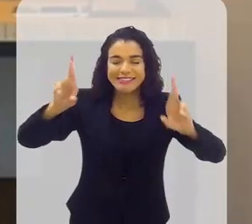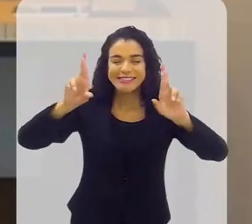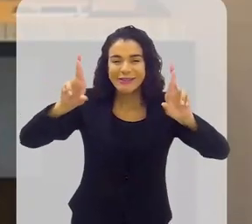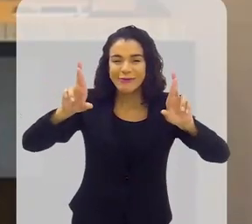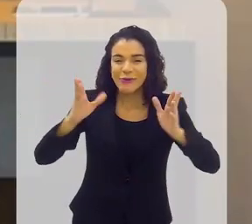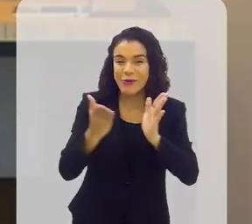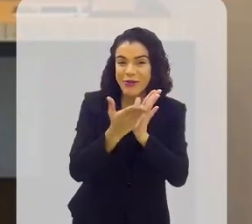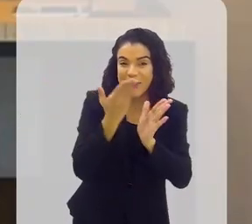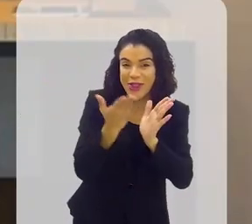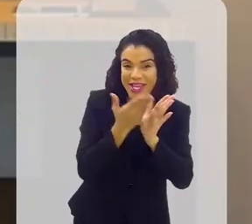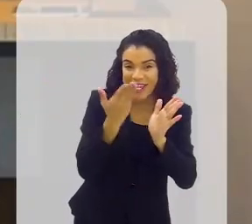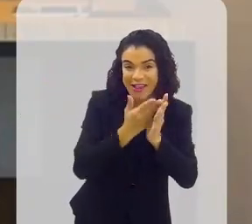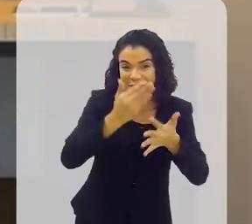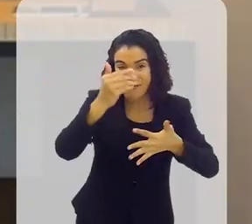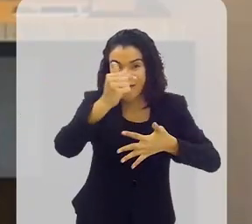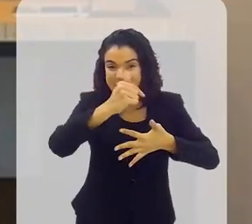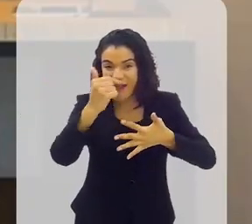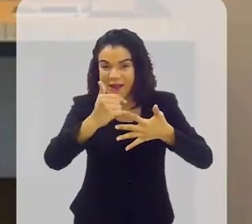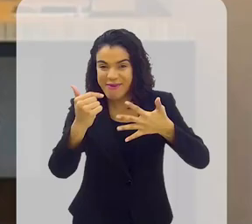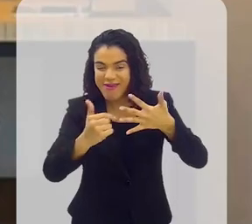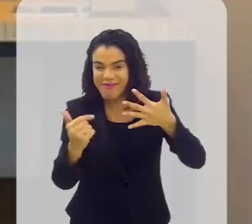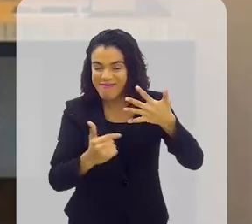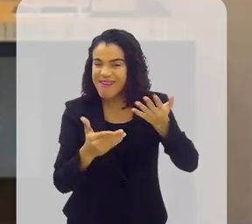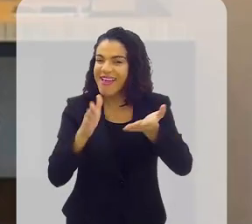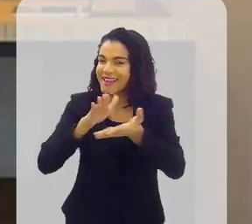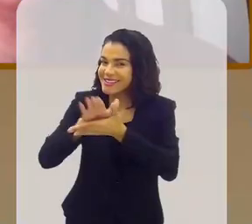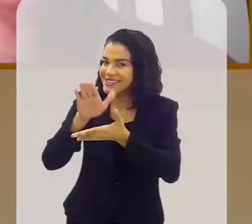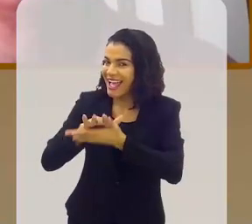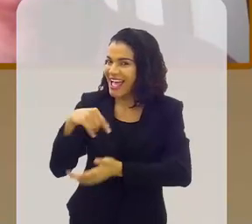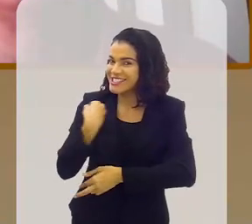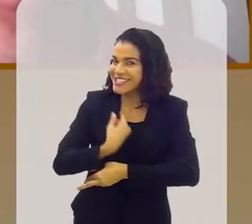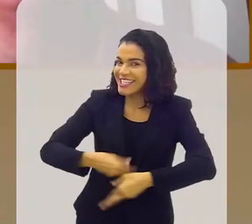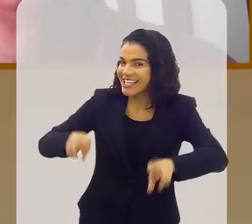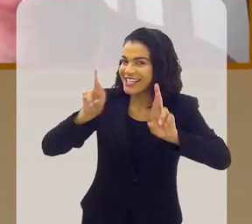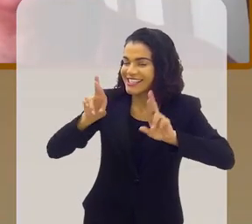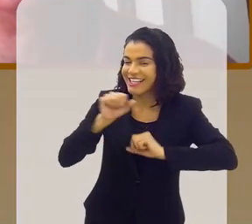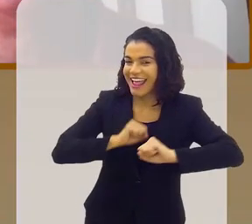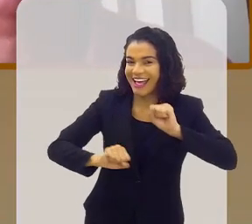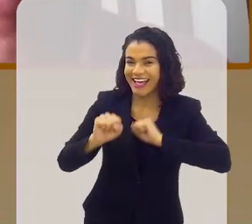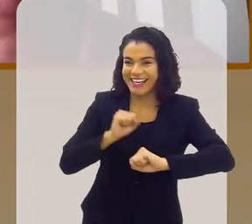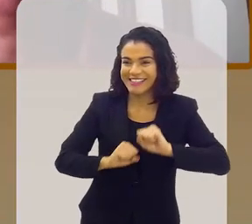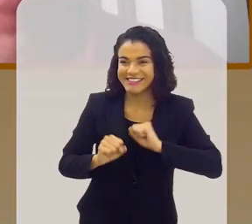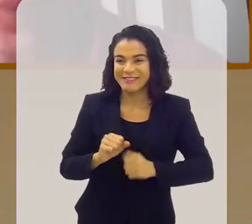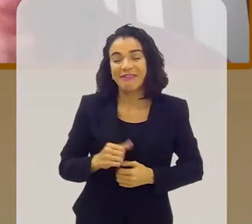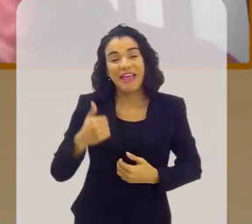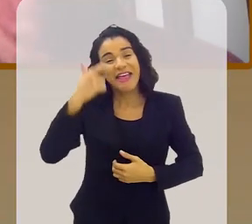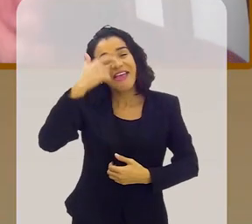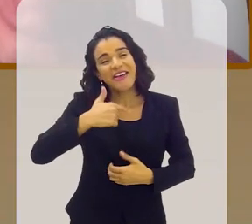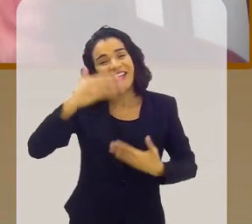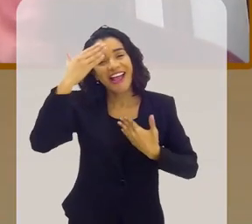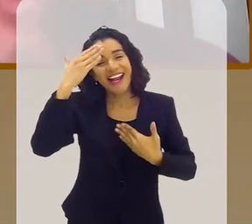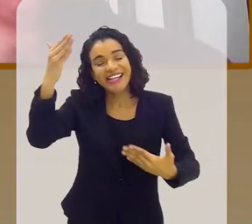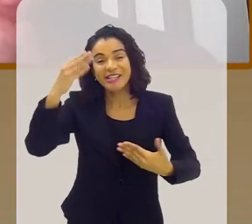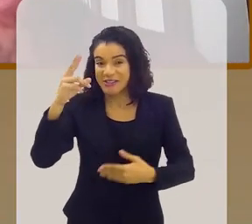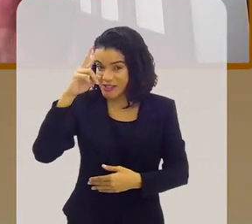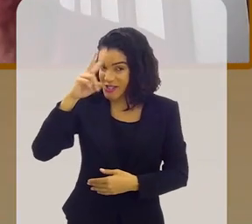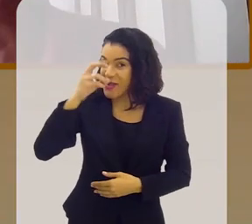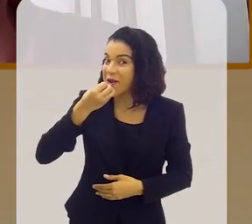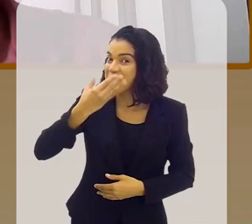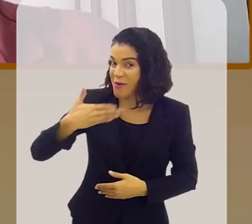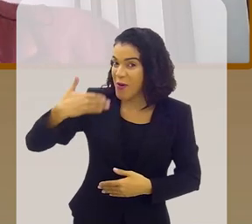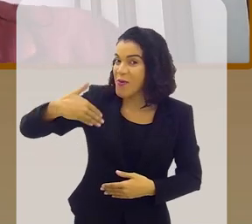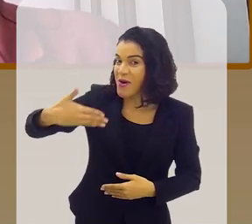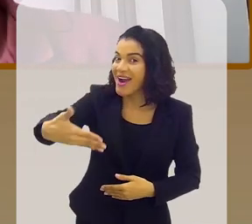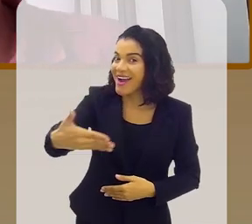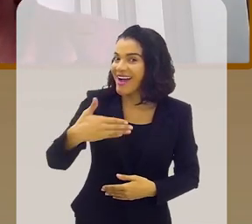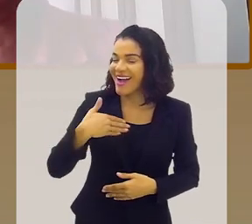tanto com o Livro do Fundo de Quintal, quanto com todos os próximos que a gente está aguardando ansiosamente. Eu que agradeço, vem história boa